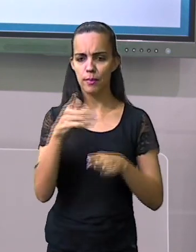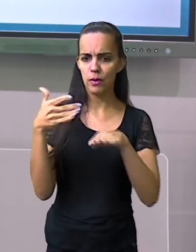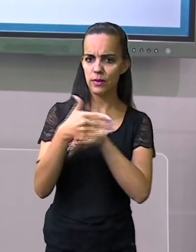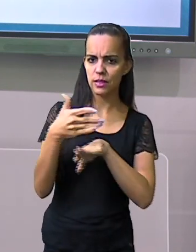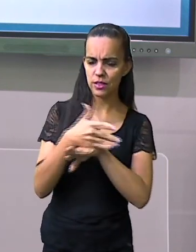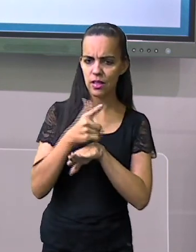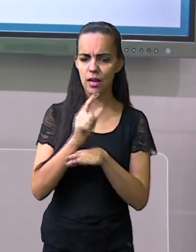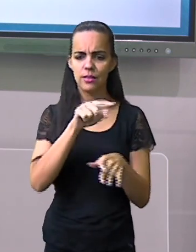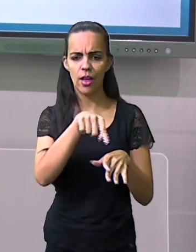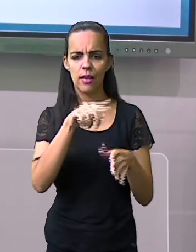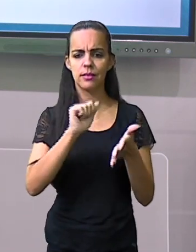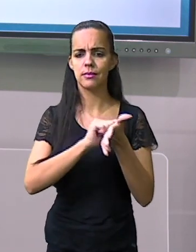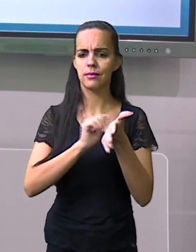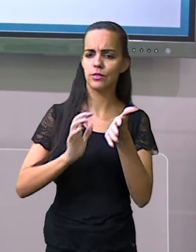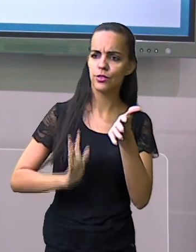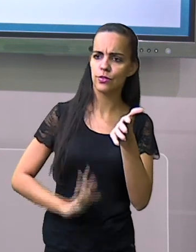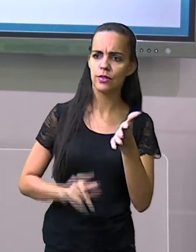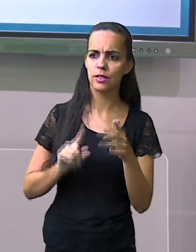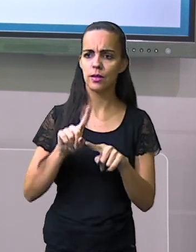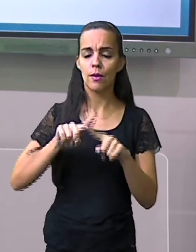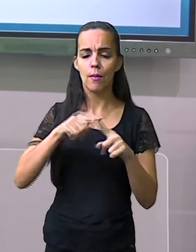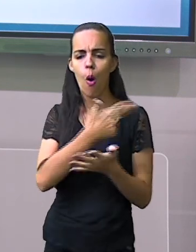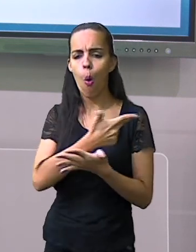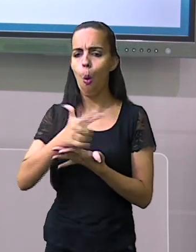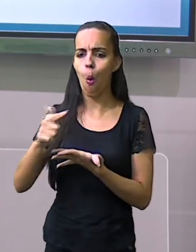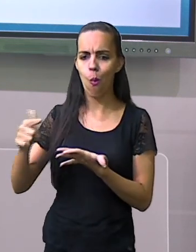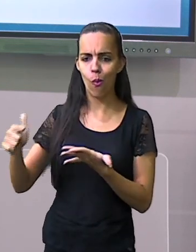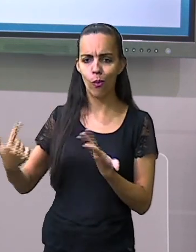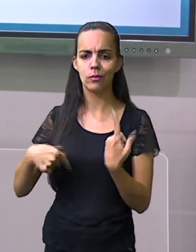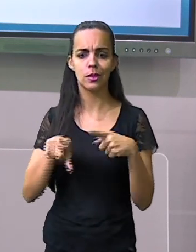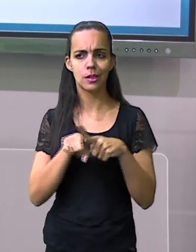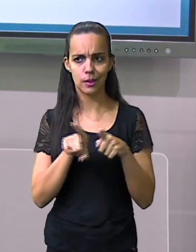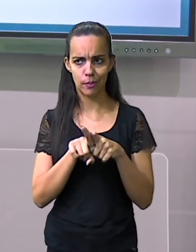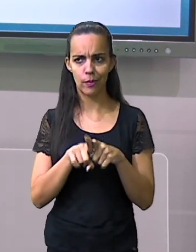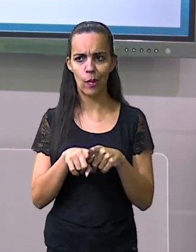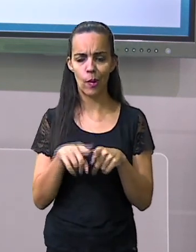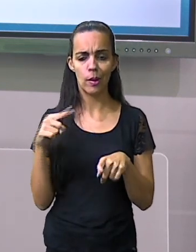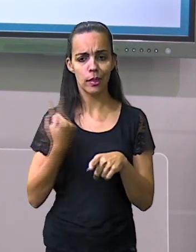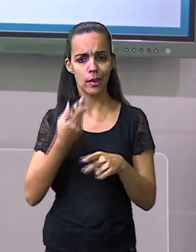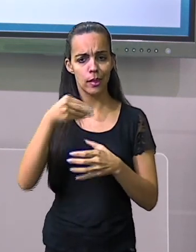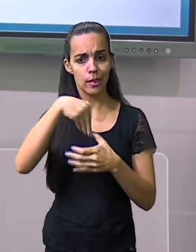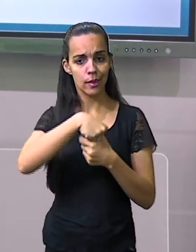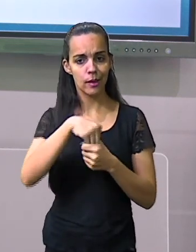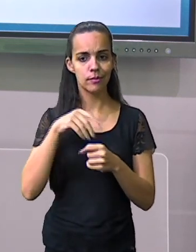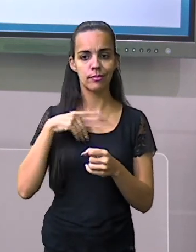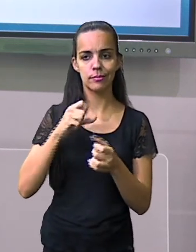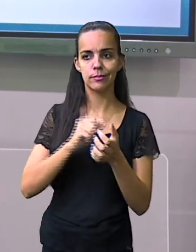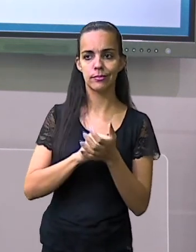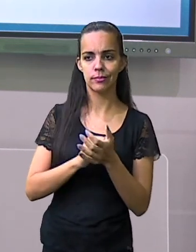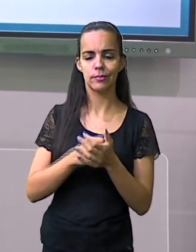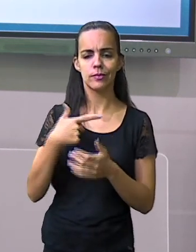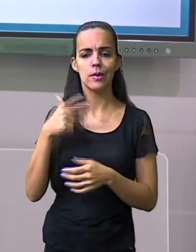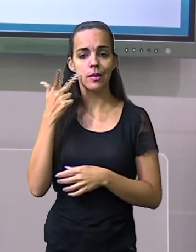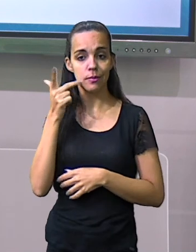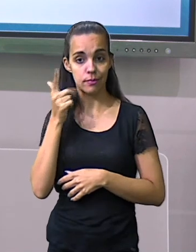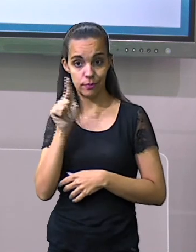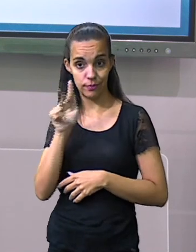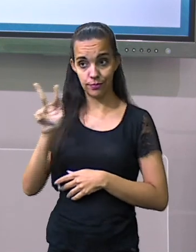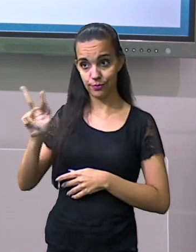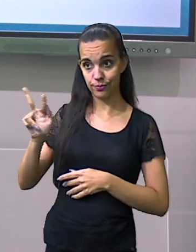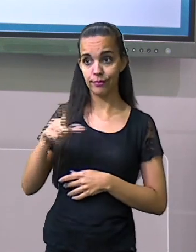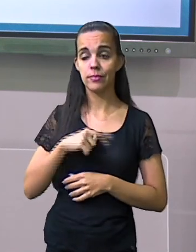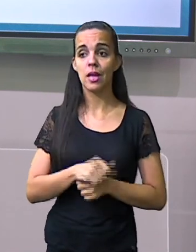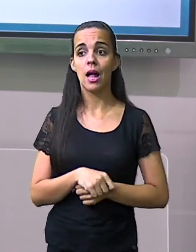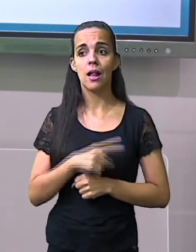essas atividades e demais atividades lá na nossa plataforma, smedgv.com.br